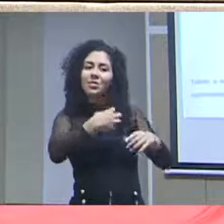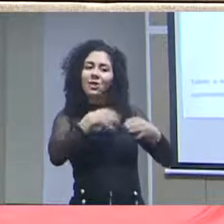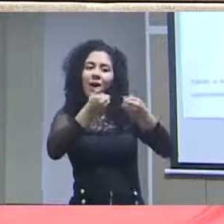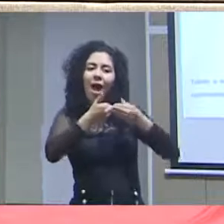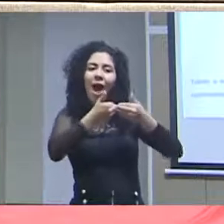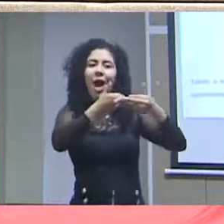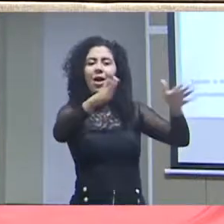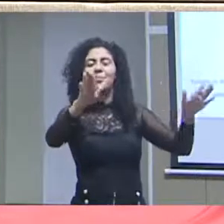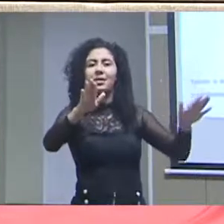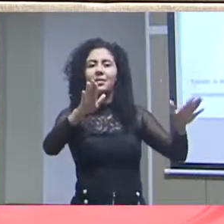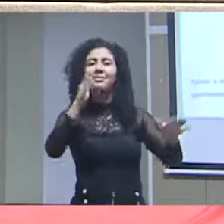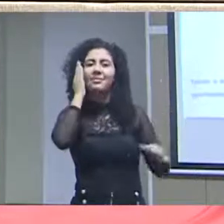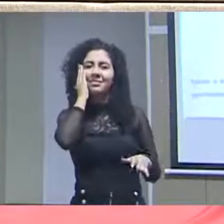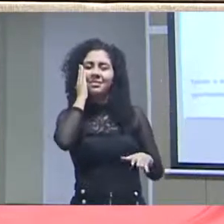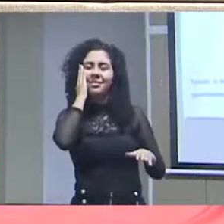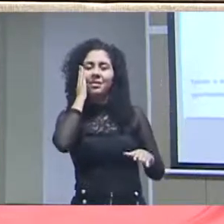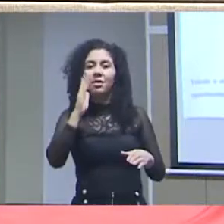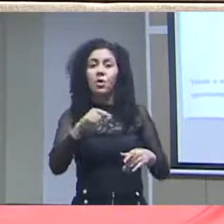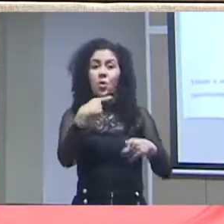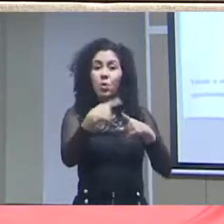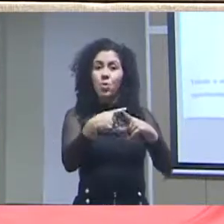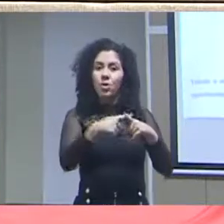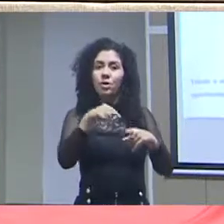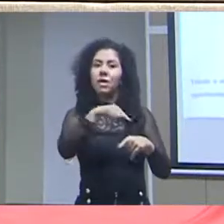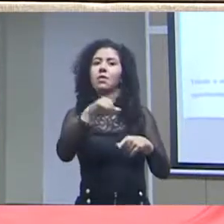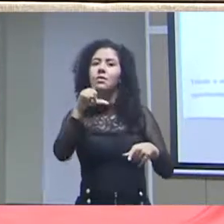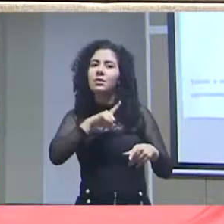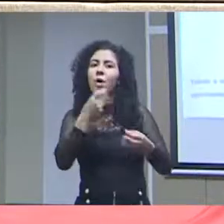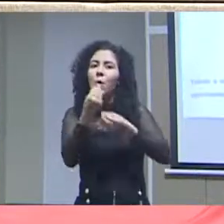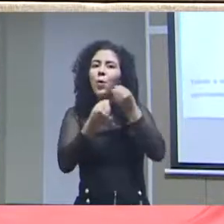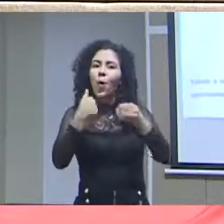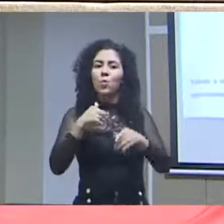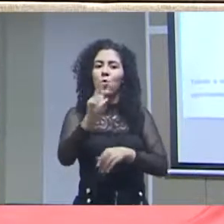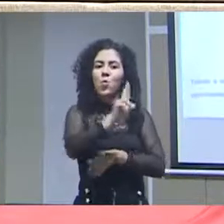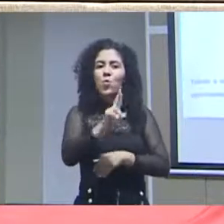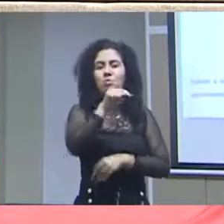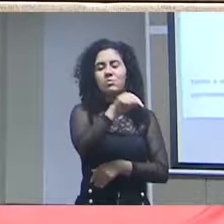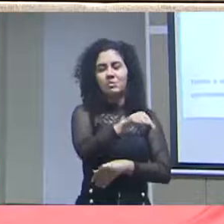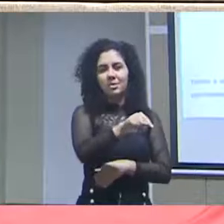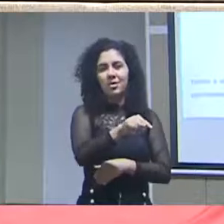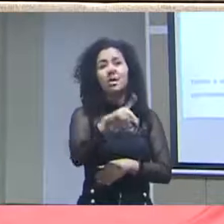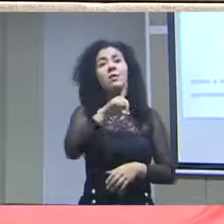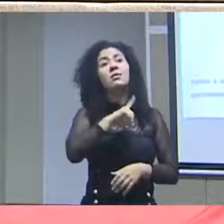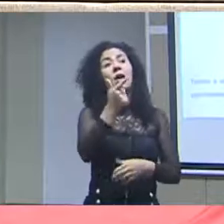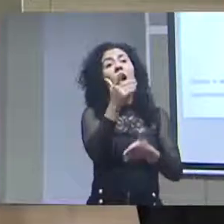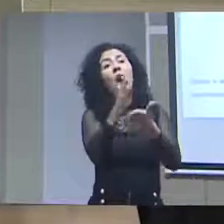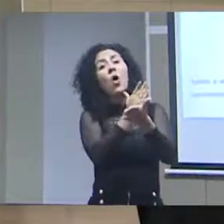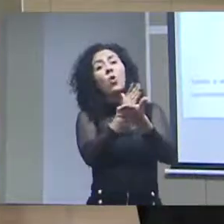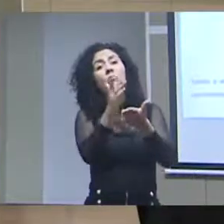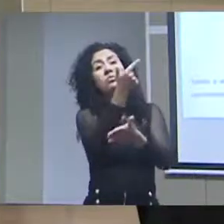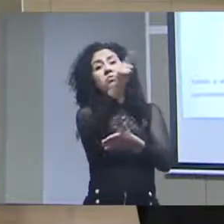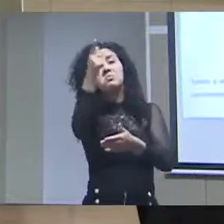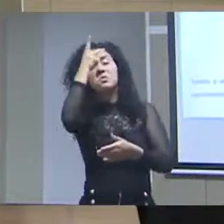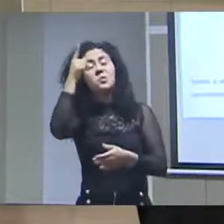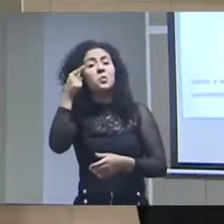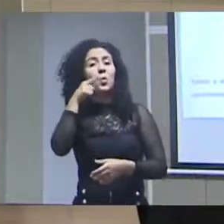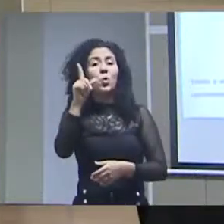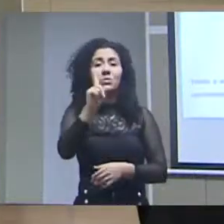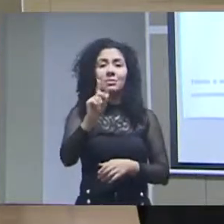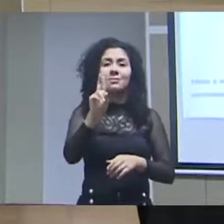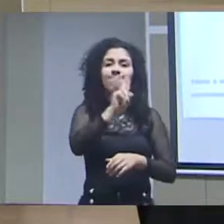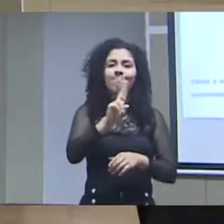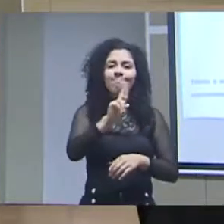Então, olha que legal que o dado aberto fez por ele, porque ele tem a condição de explorar. Tem outras pessoas que não têm condição de explorar.